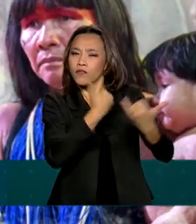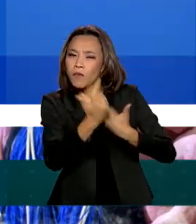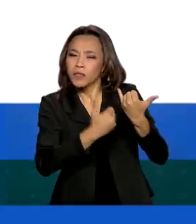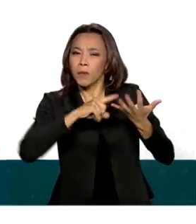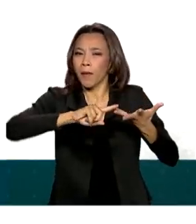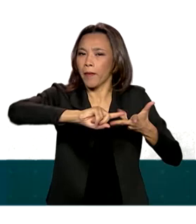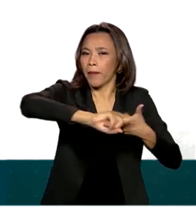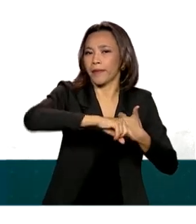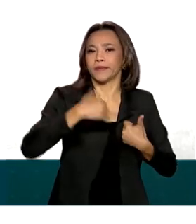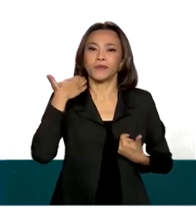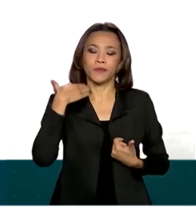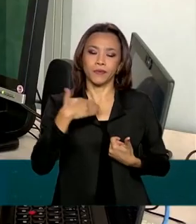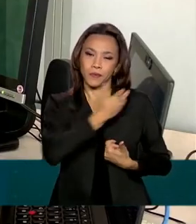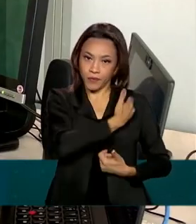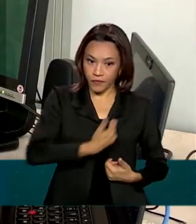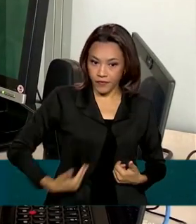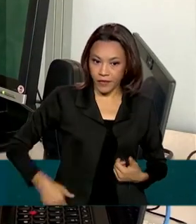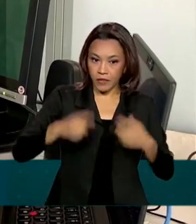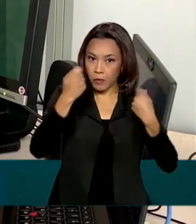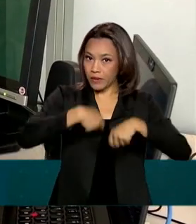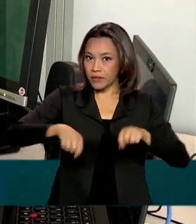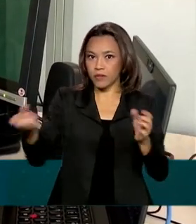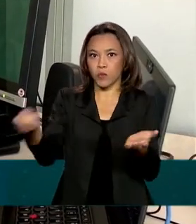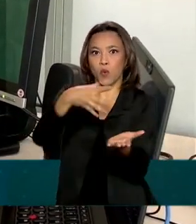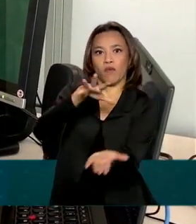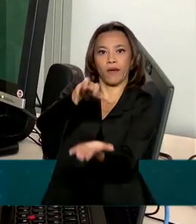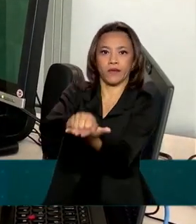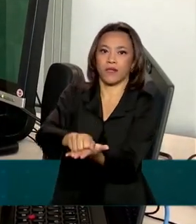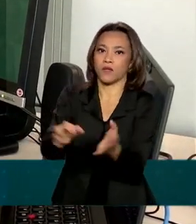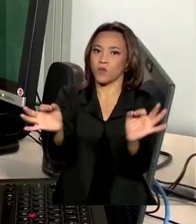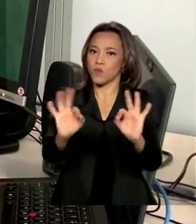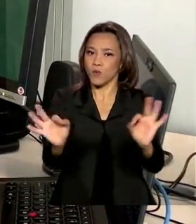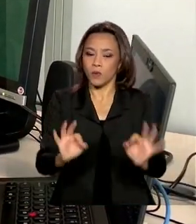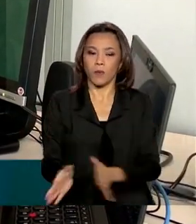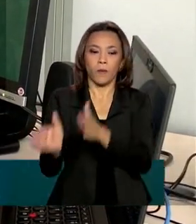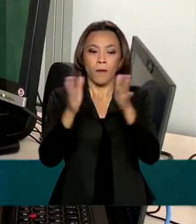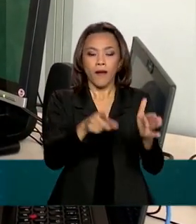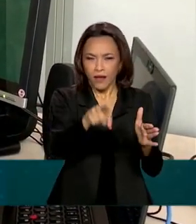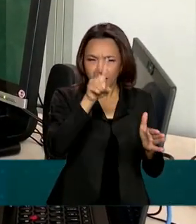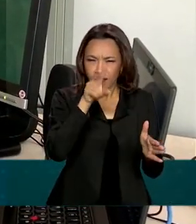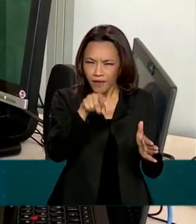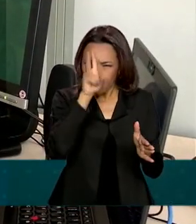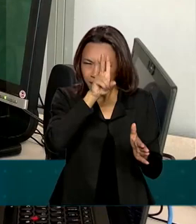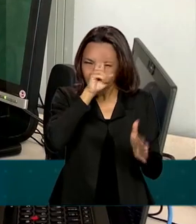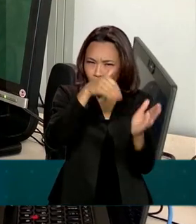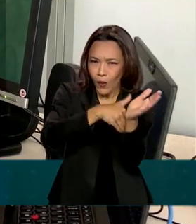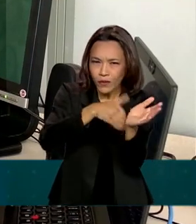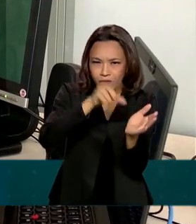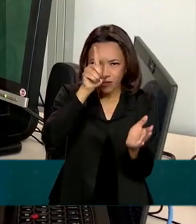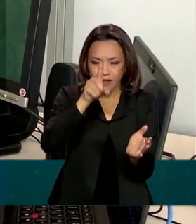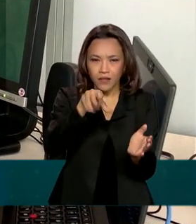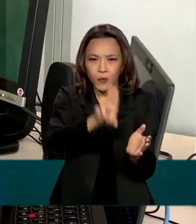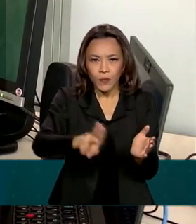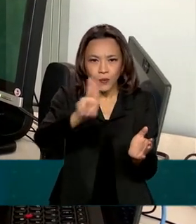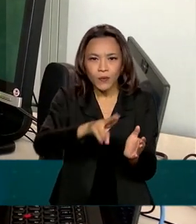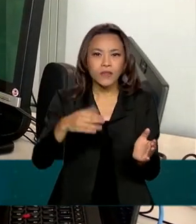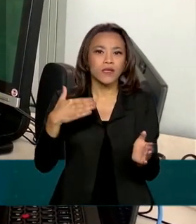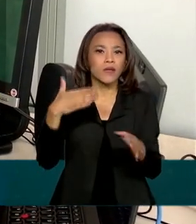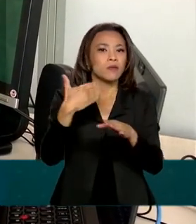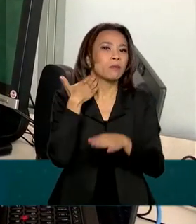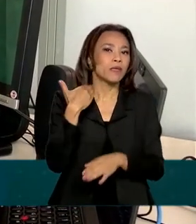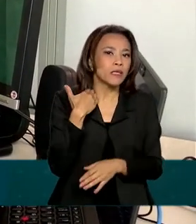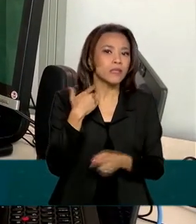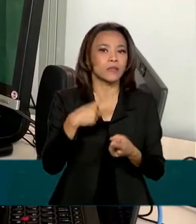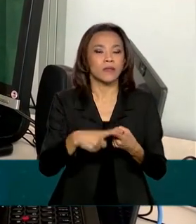novo cadastro no portal. A sua conta e senha bancária, aquela fácil que você utiliza diariamente, permite acesso a serviços